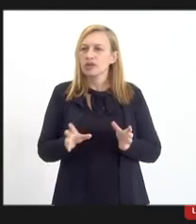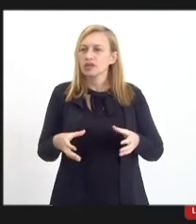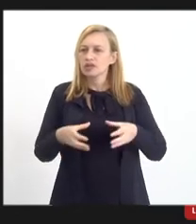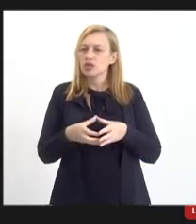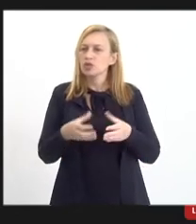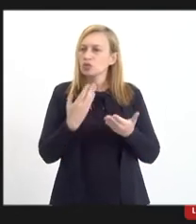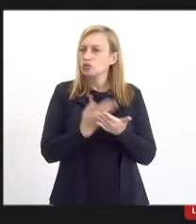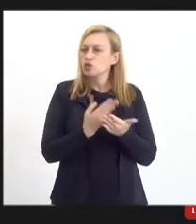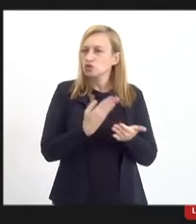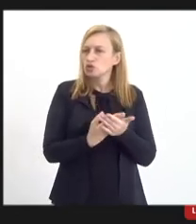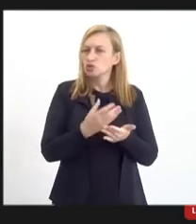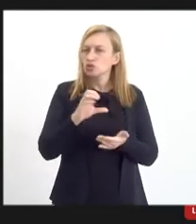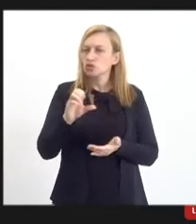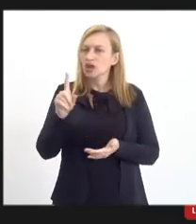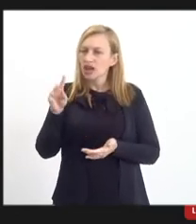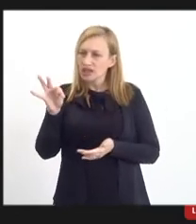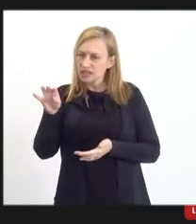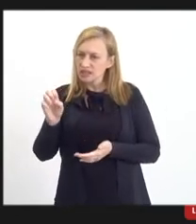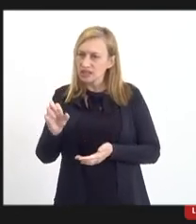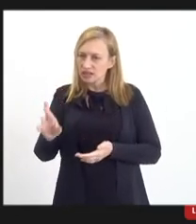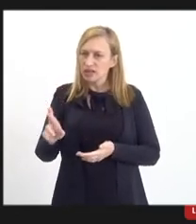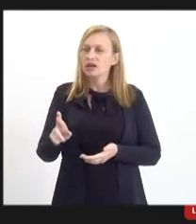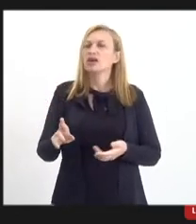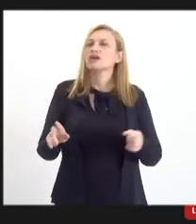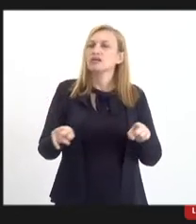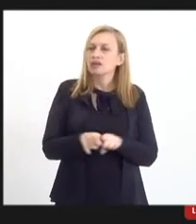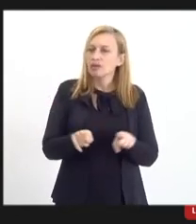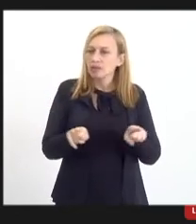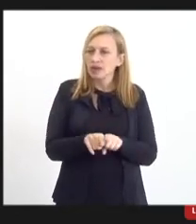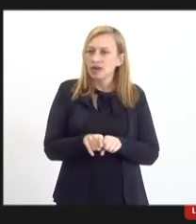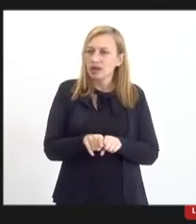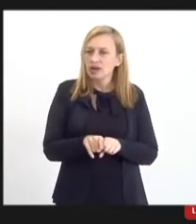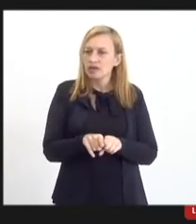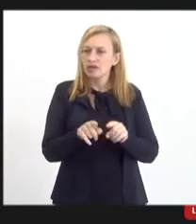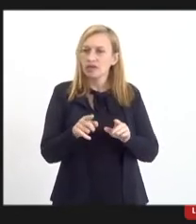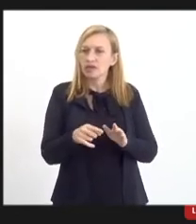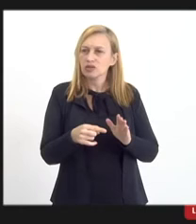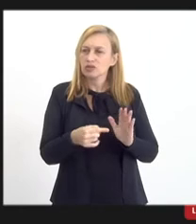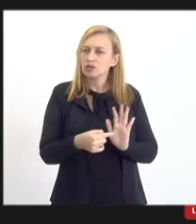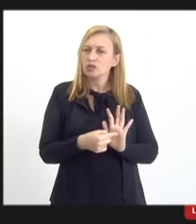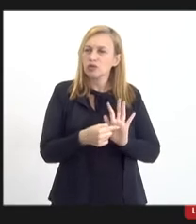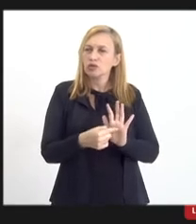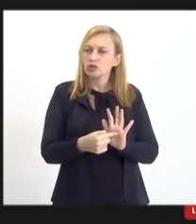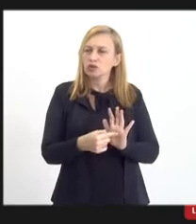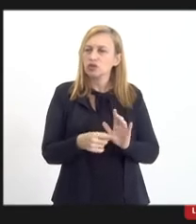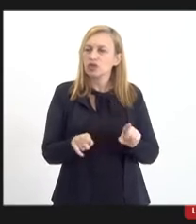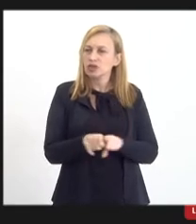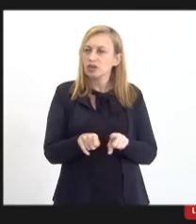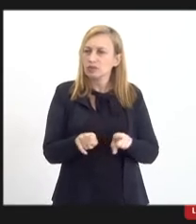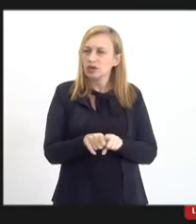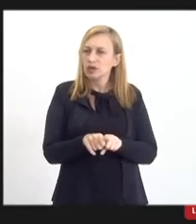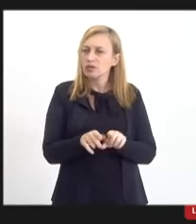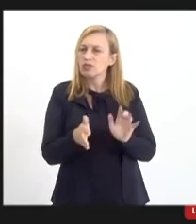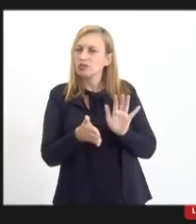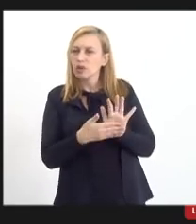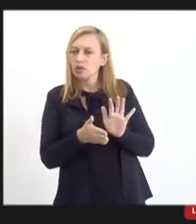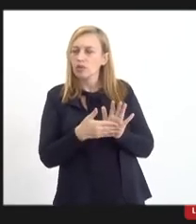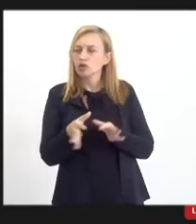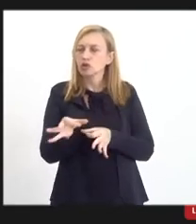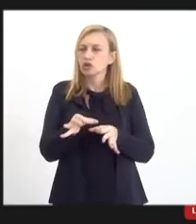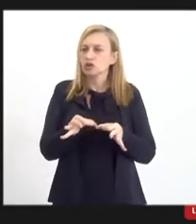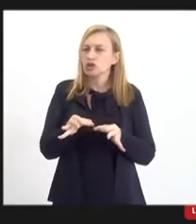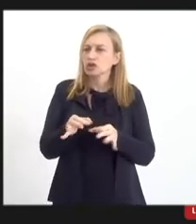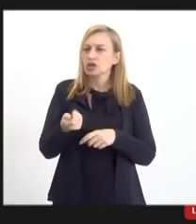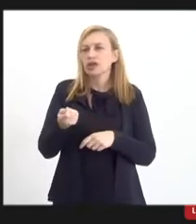de estudos do Cluster, que também vai nos trazer proposições com relação,